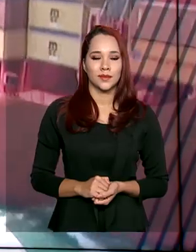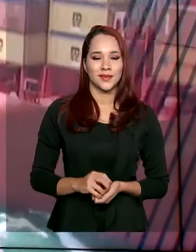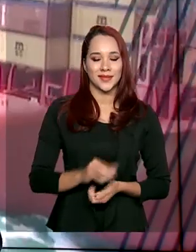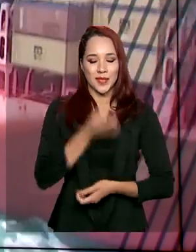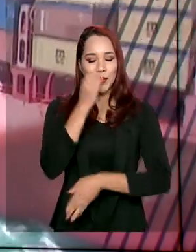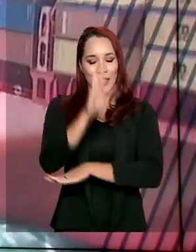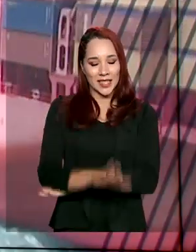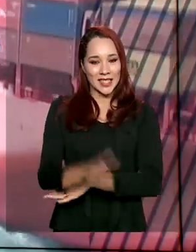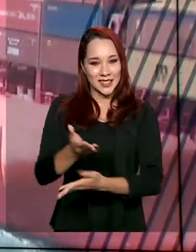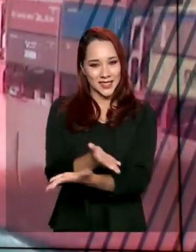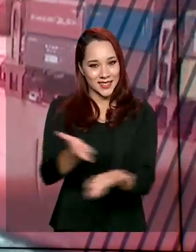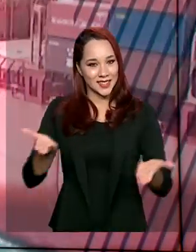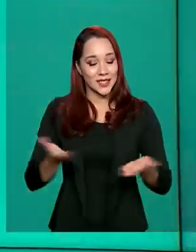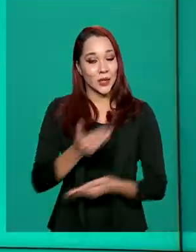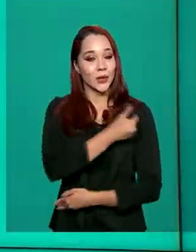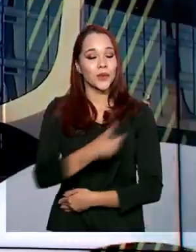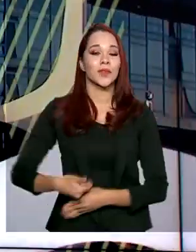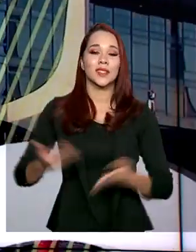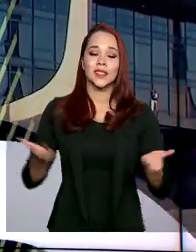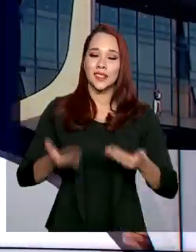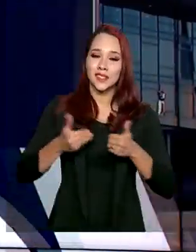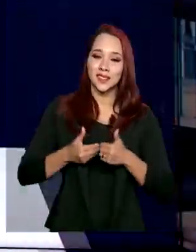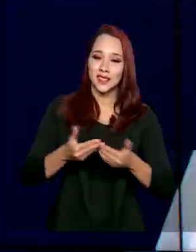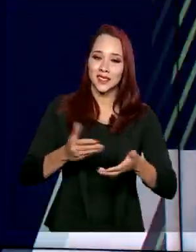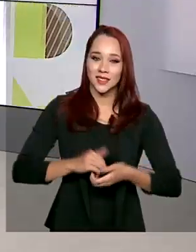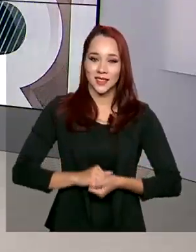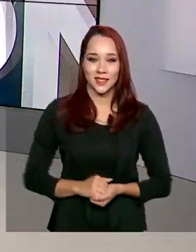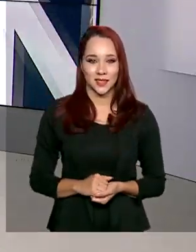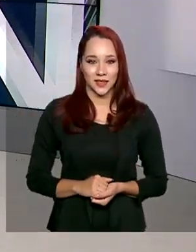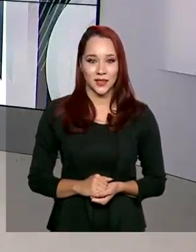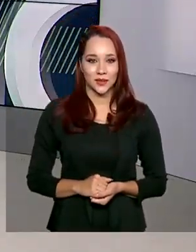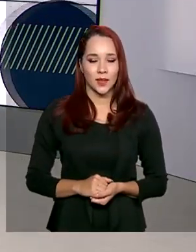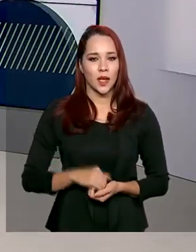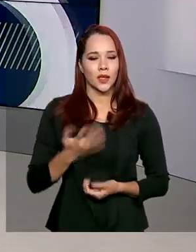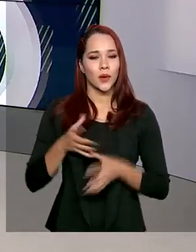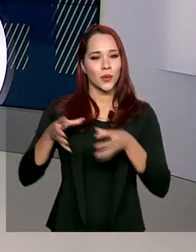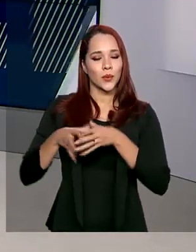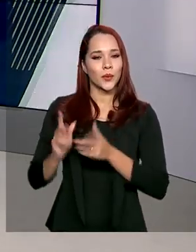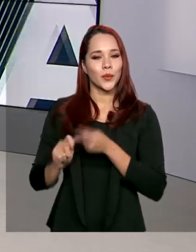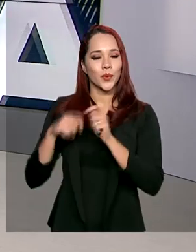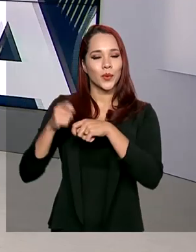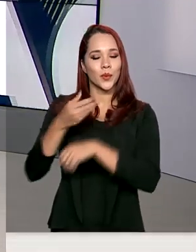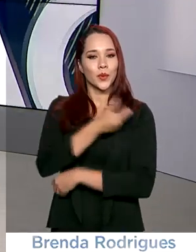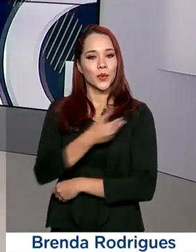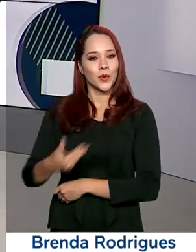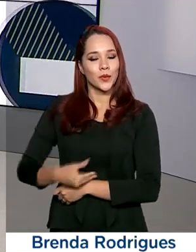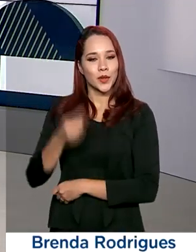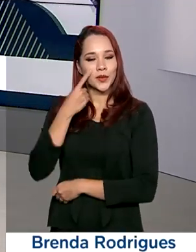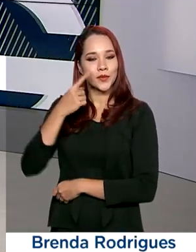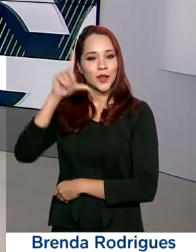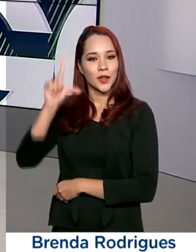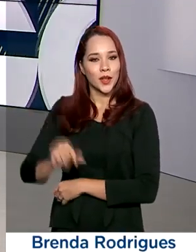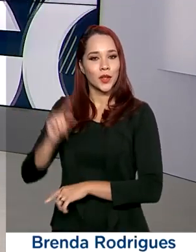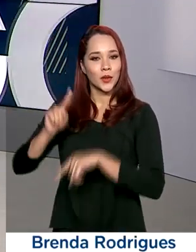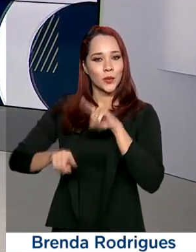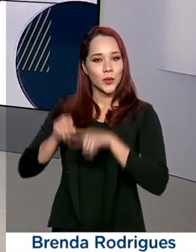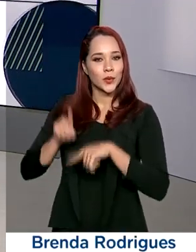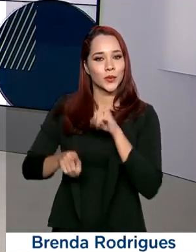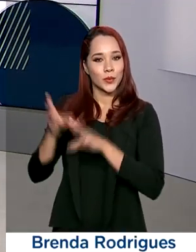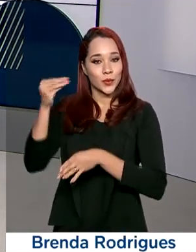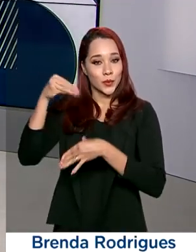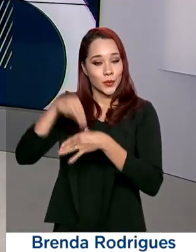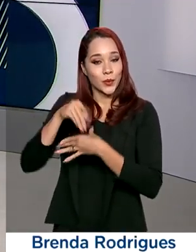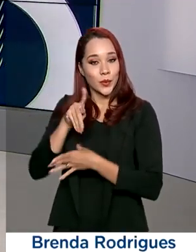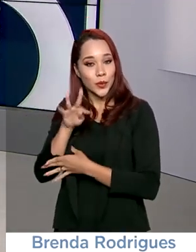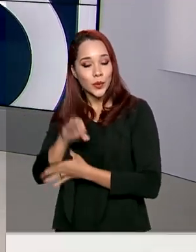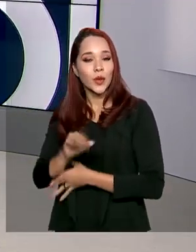Boa tarde para você. O governo agora já está de volta. A equipe econômica do governo prevê queda do produto interno bruto, que